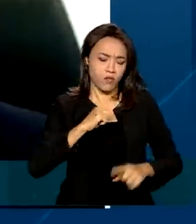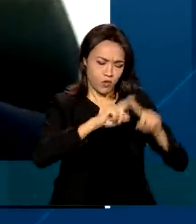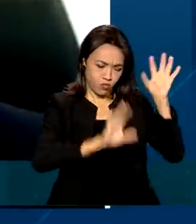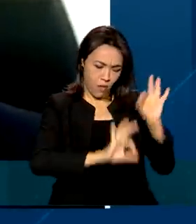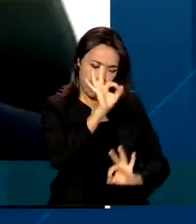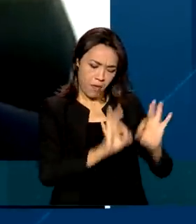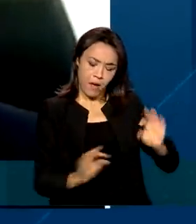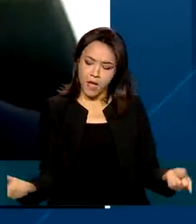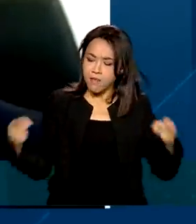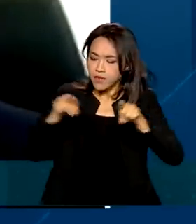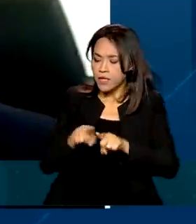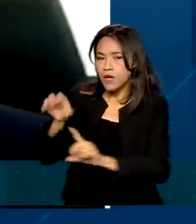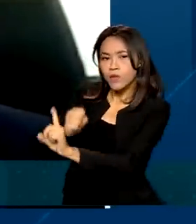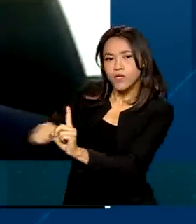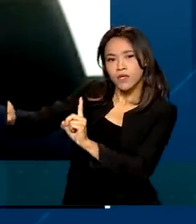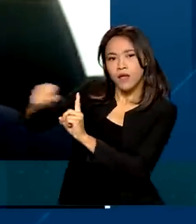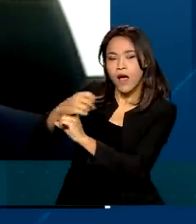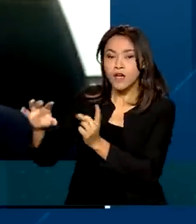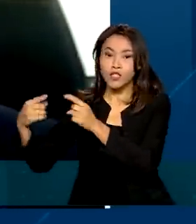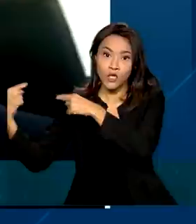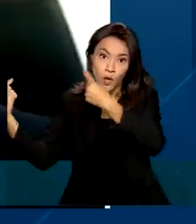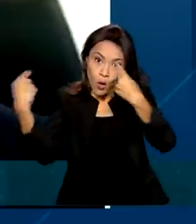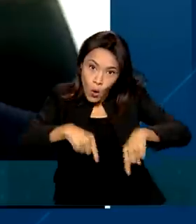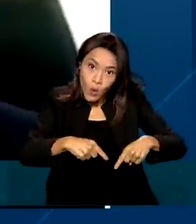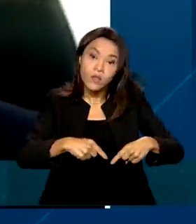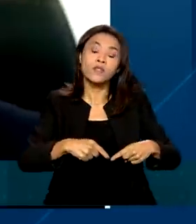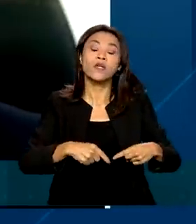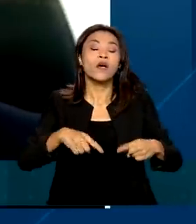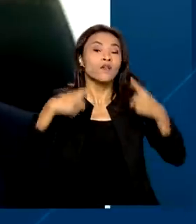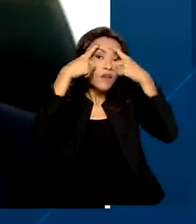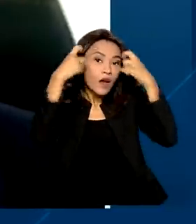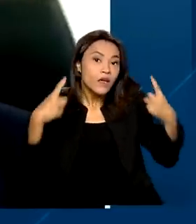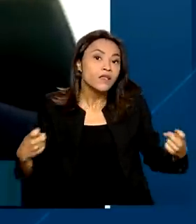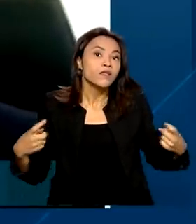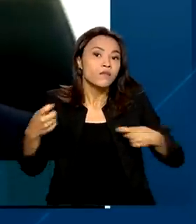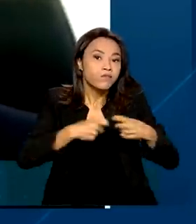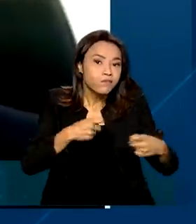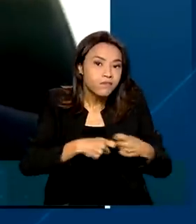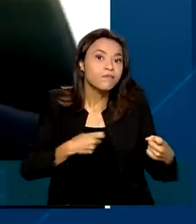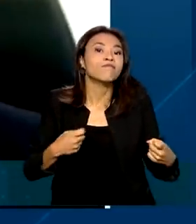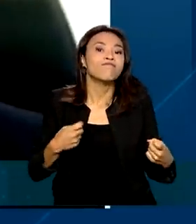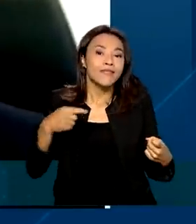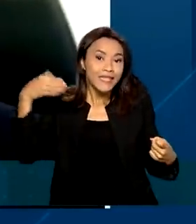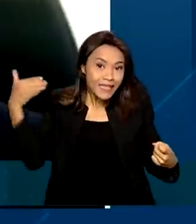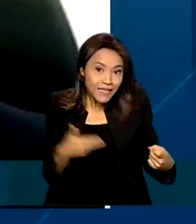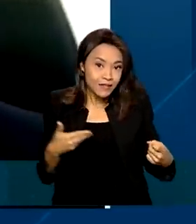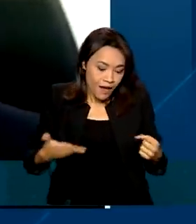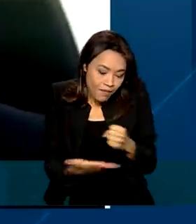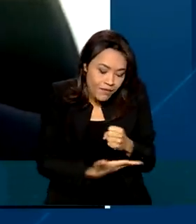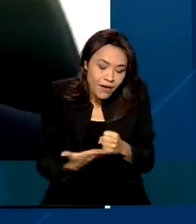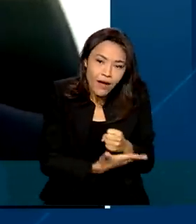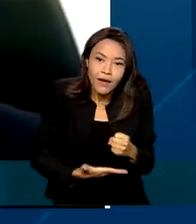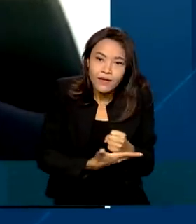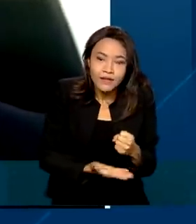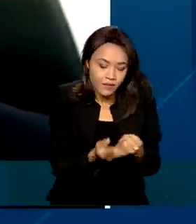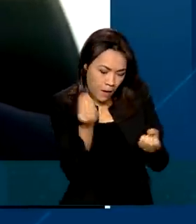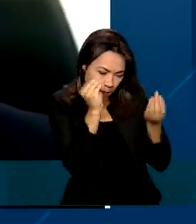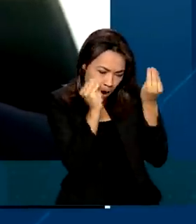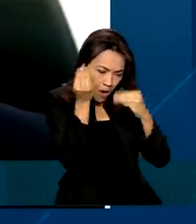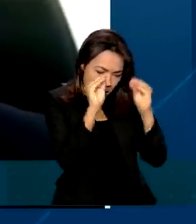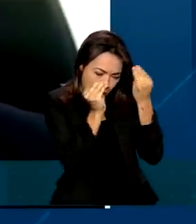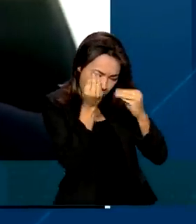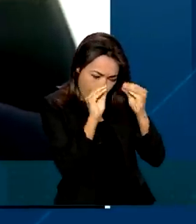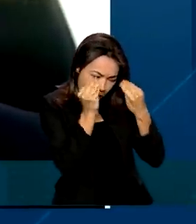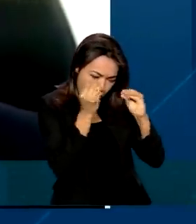parceria com a sociedade civil de enfrentamento da violência sexual, como eu disse, que serve de base para a ampliação desse escopo e para